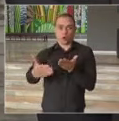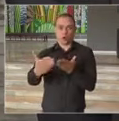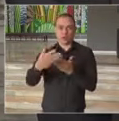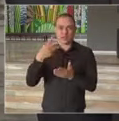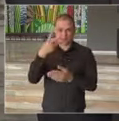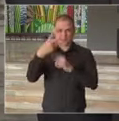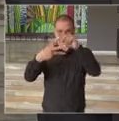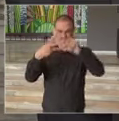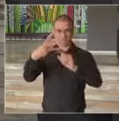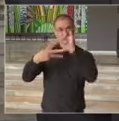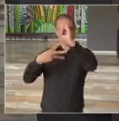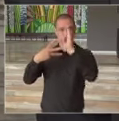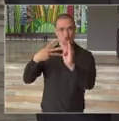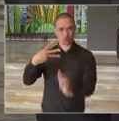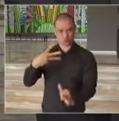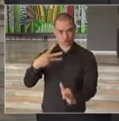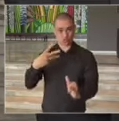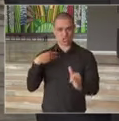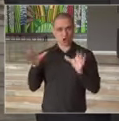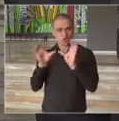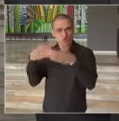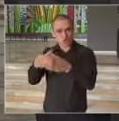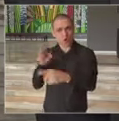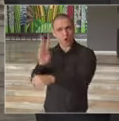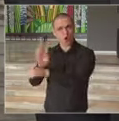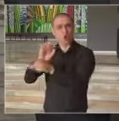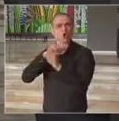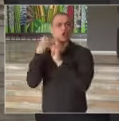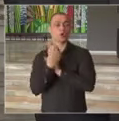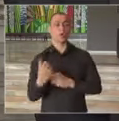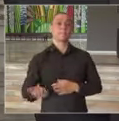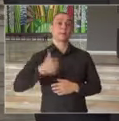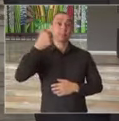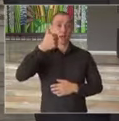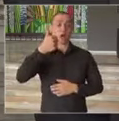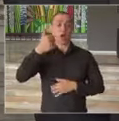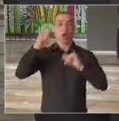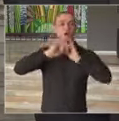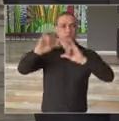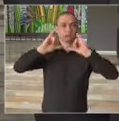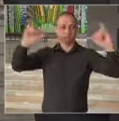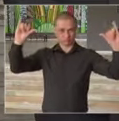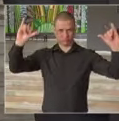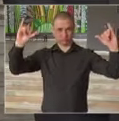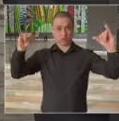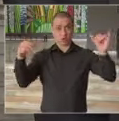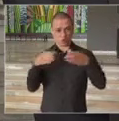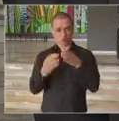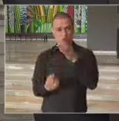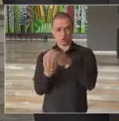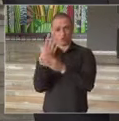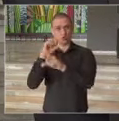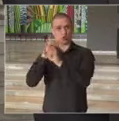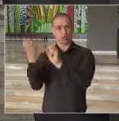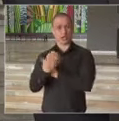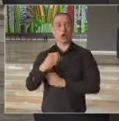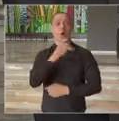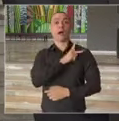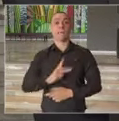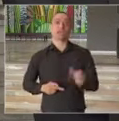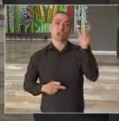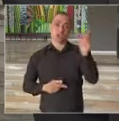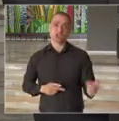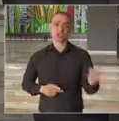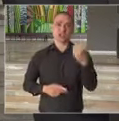anúncios dessa frente de proteção social, começando com a campanha, que o Fundo Social, presidido aqui pela nossa